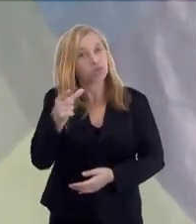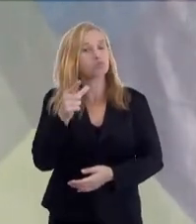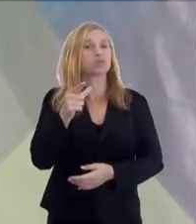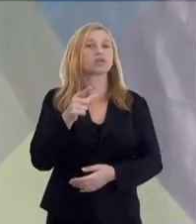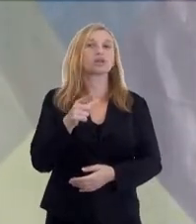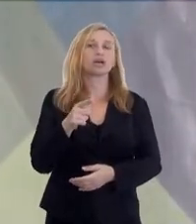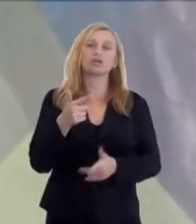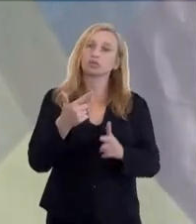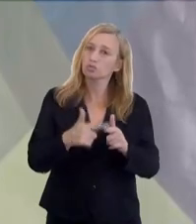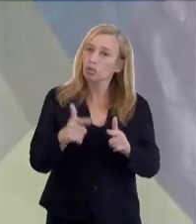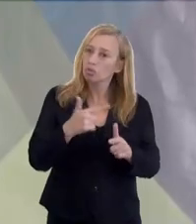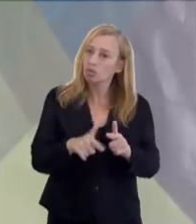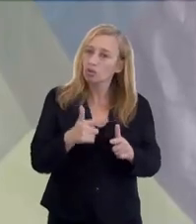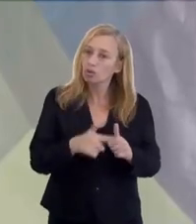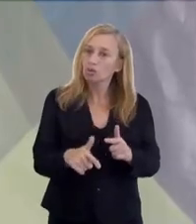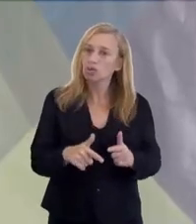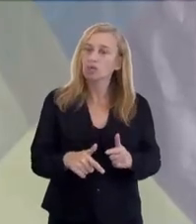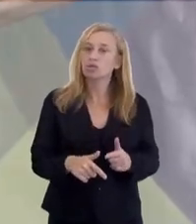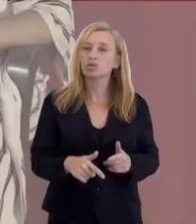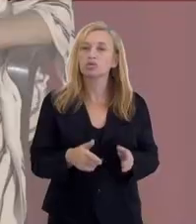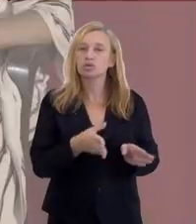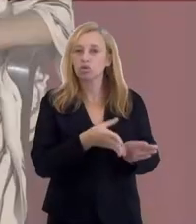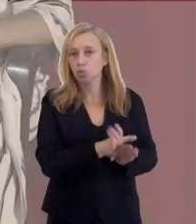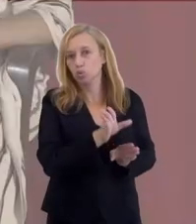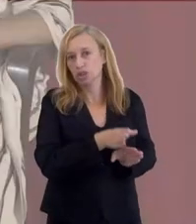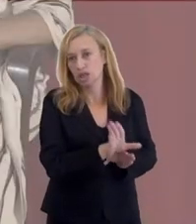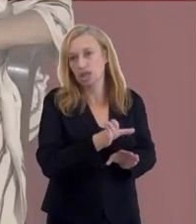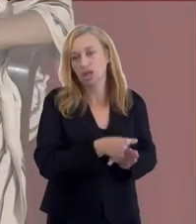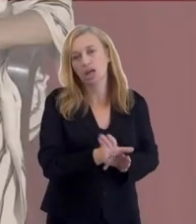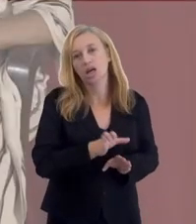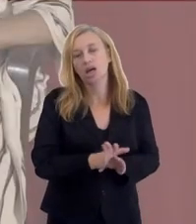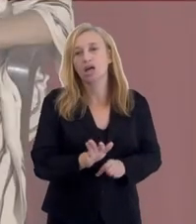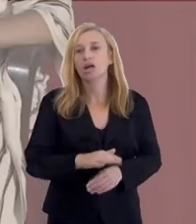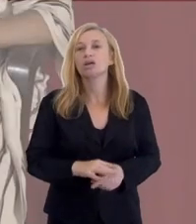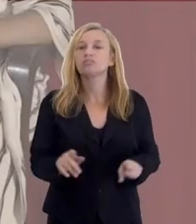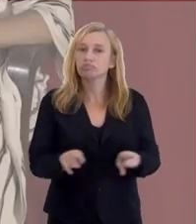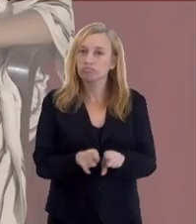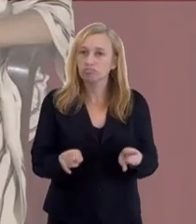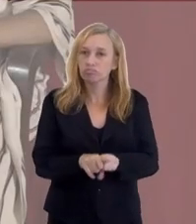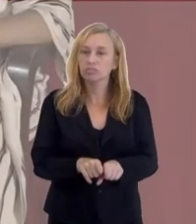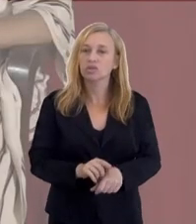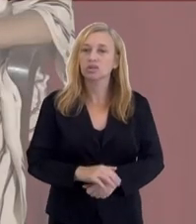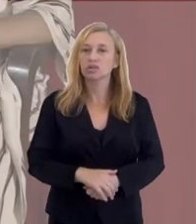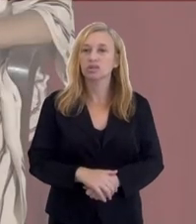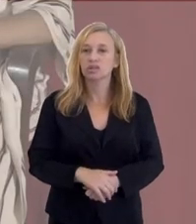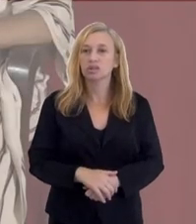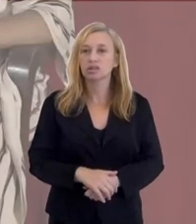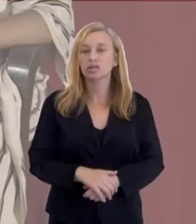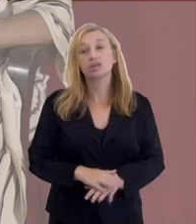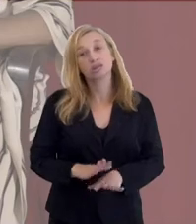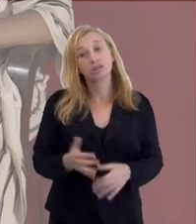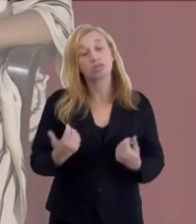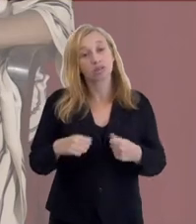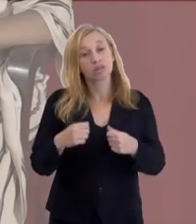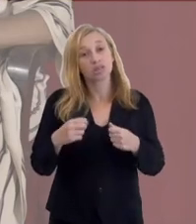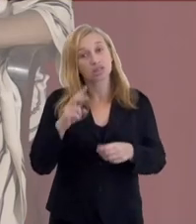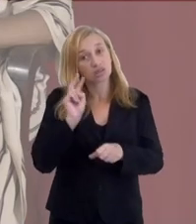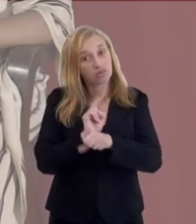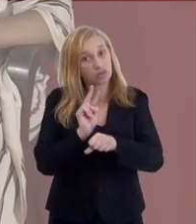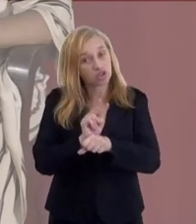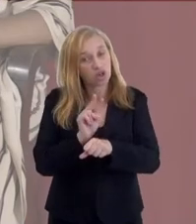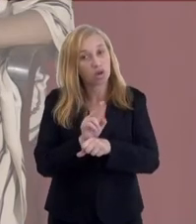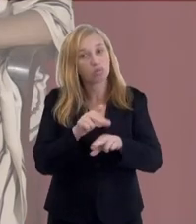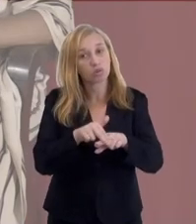alertar dos problemas, nos dar aconselhamento e também, aí é um lado que a gente precisa ficar